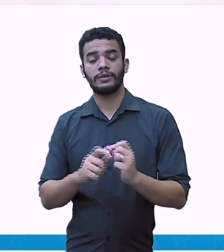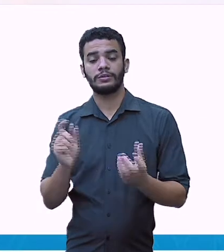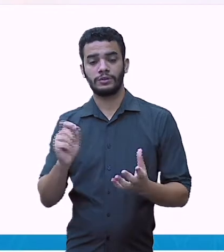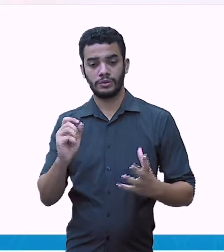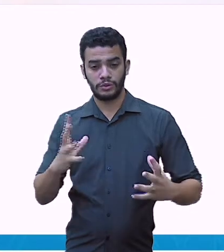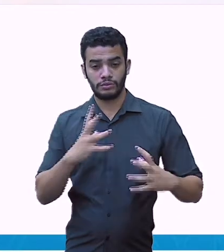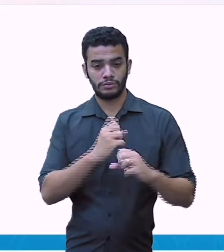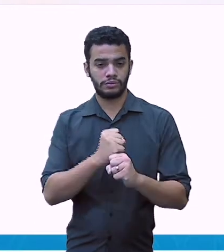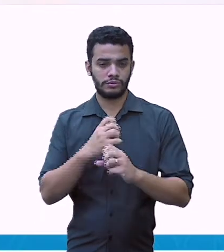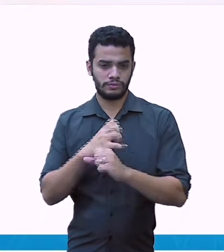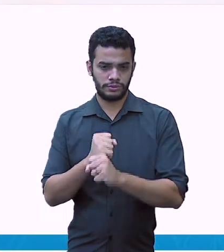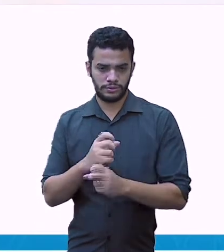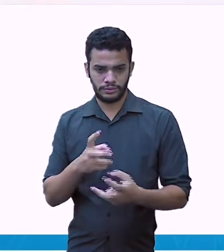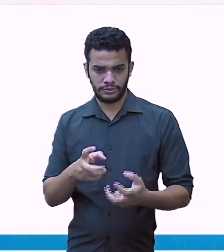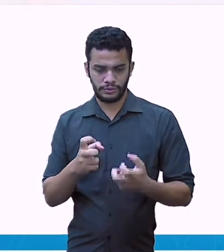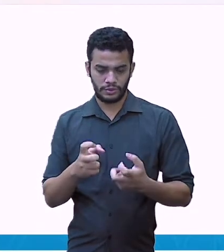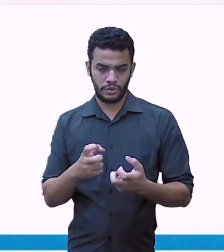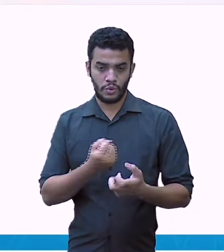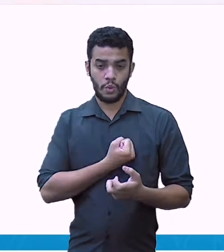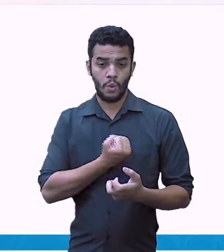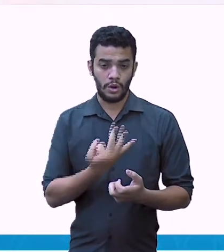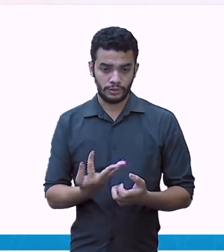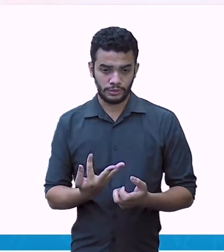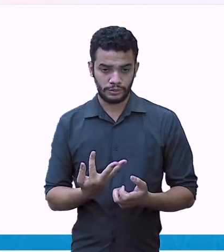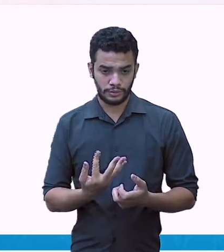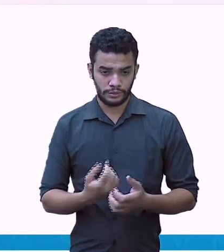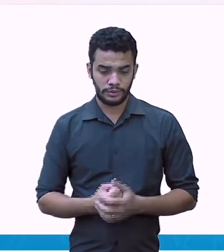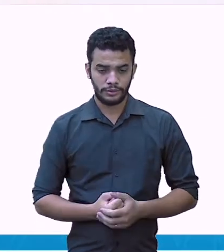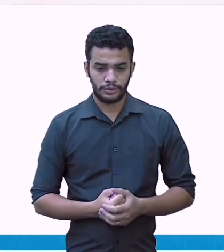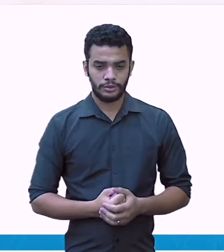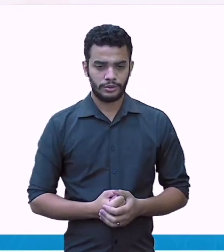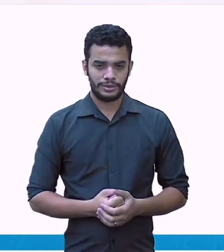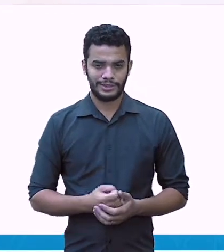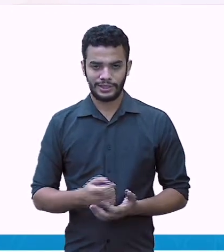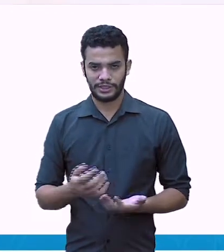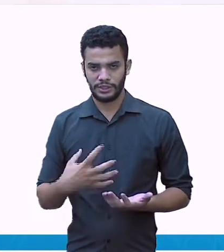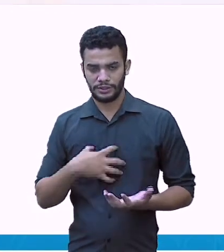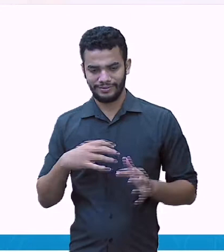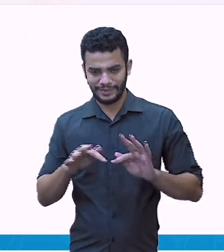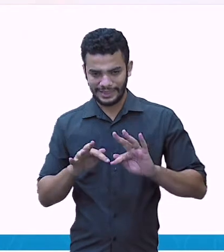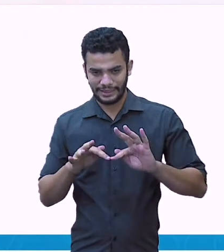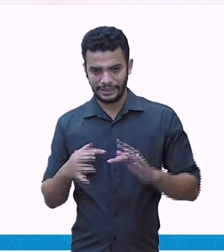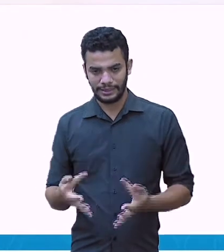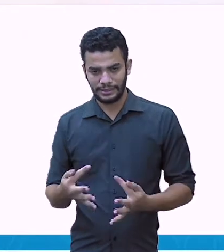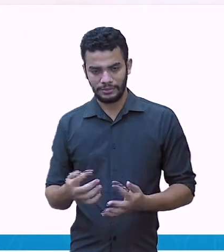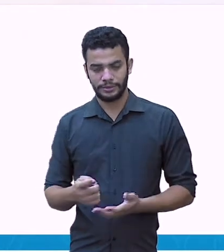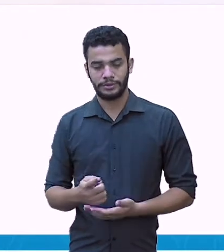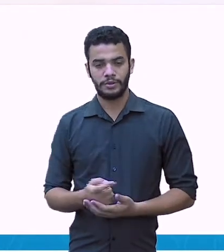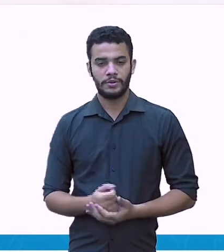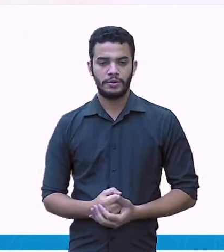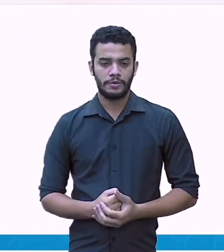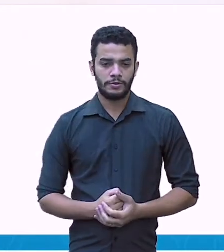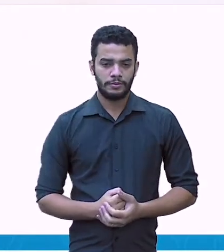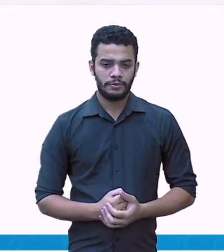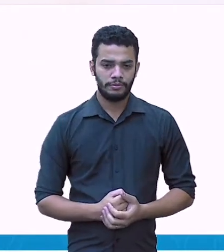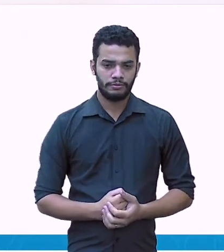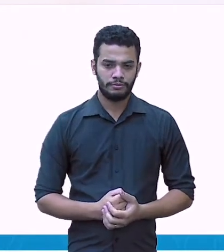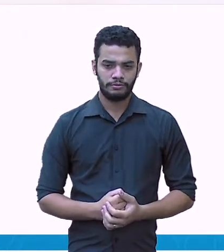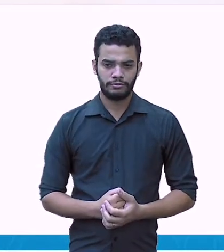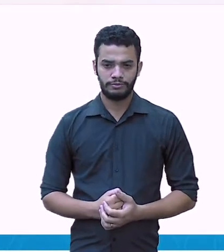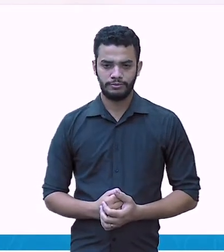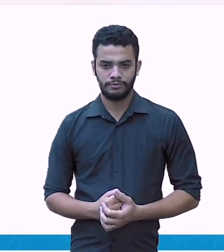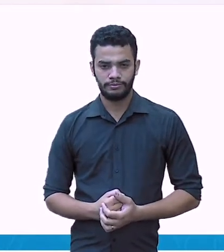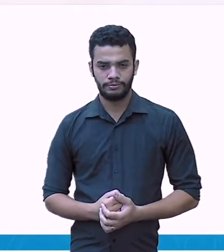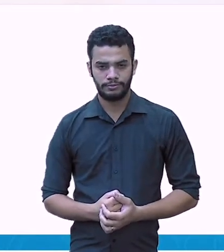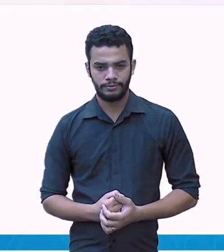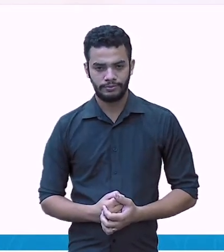centavos. Agora, o eu vou fazer? Eu vou somar, para saber quanto Ana gastou lá no cinema. Então, eu